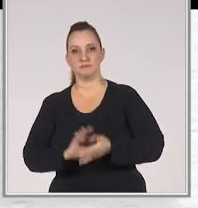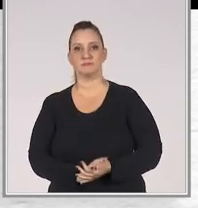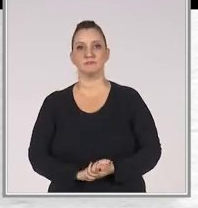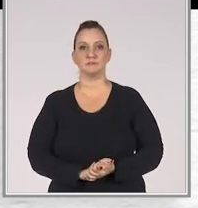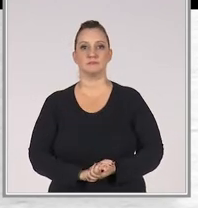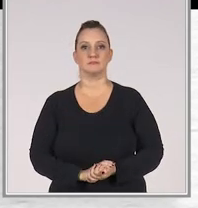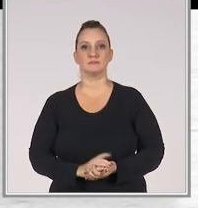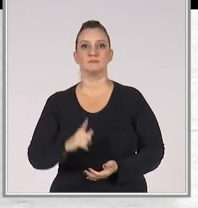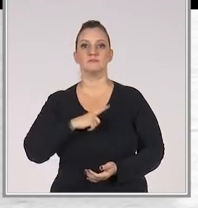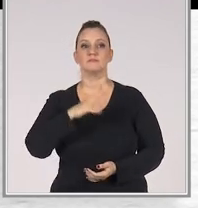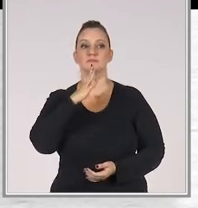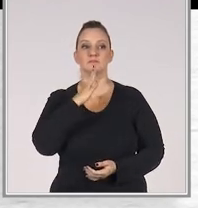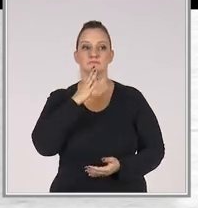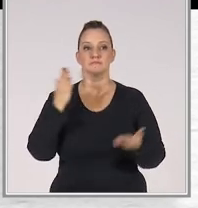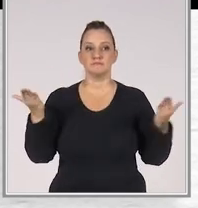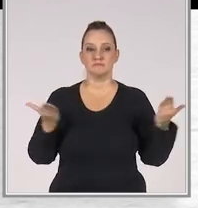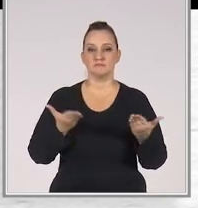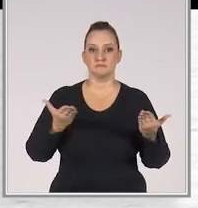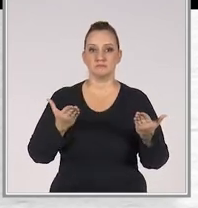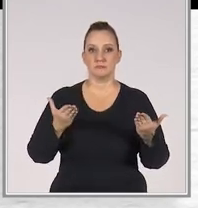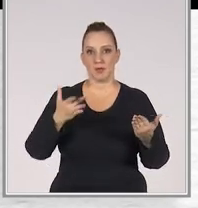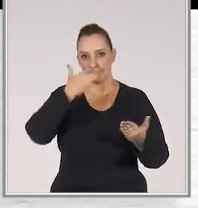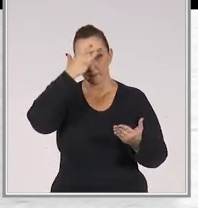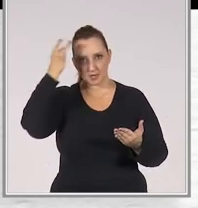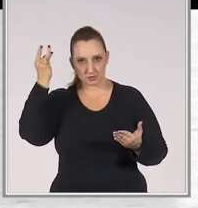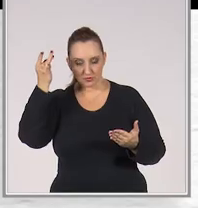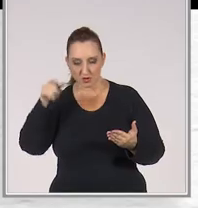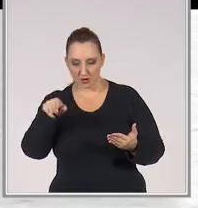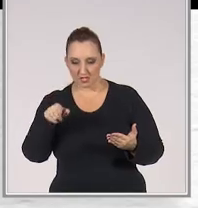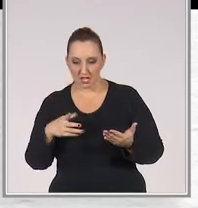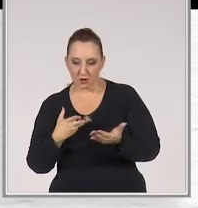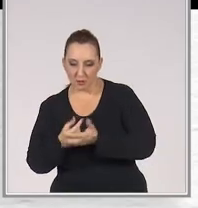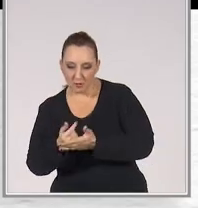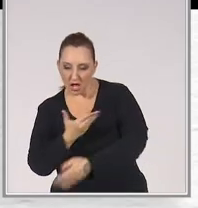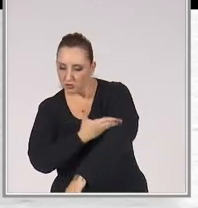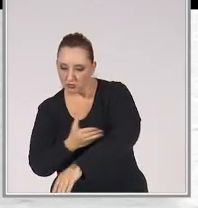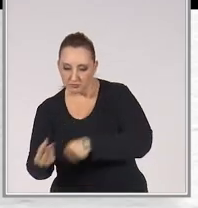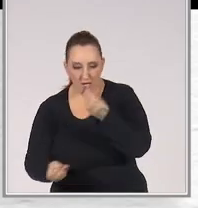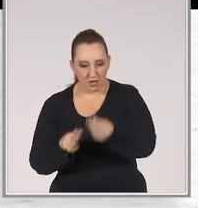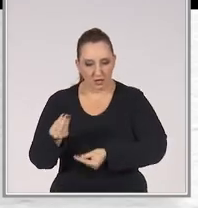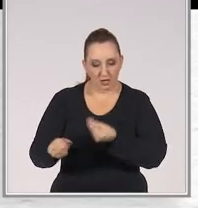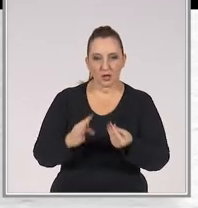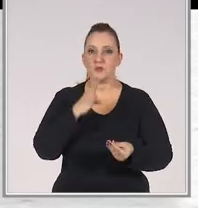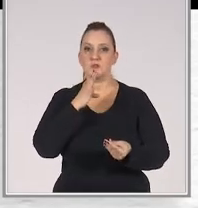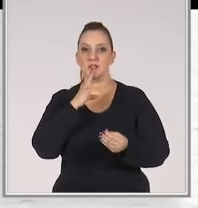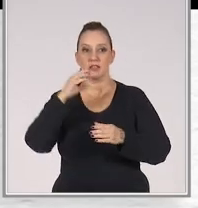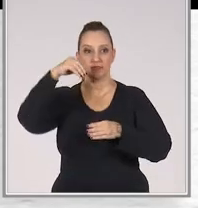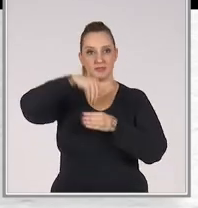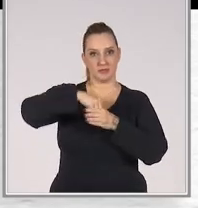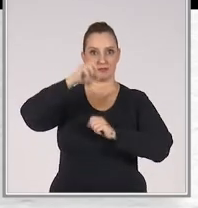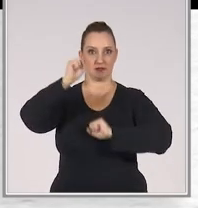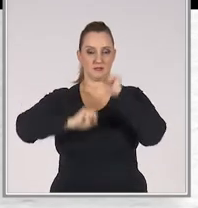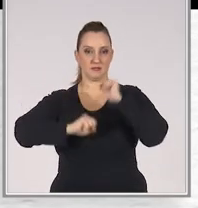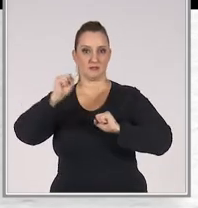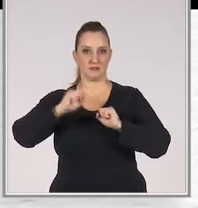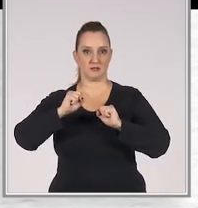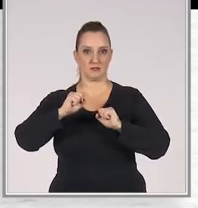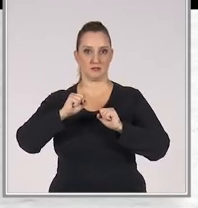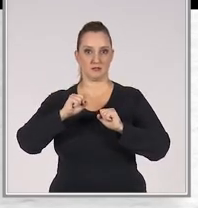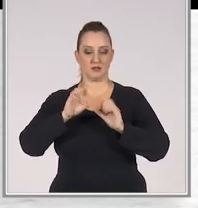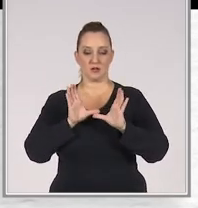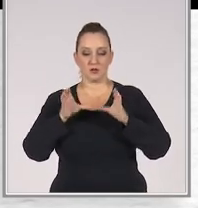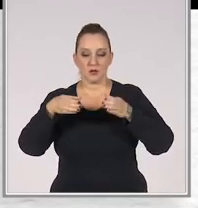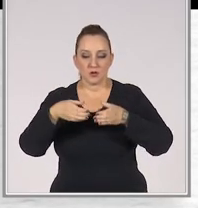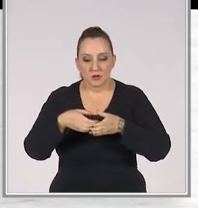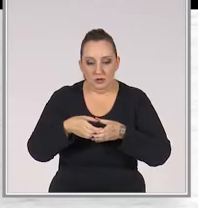Ter conhecimento atualizado sobre os clientes e seus hábitos de compra. Conhecer a empresa, as tendências do